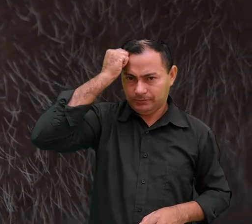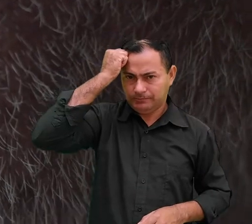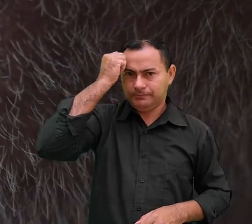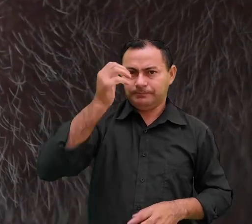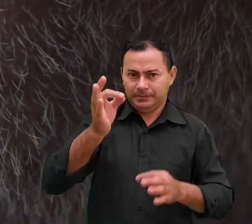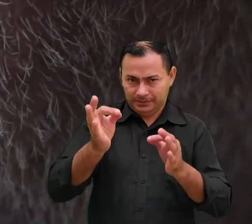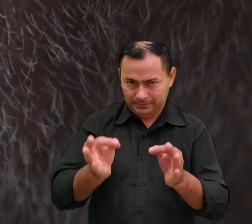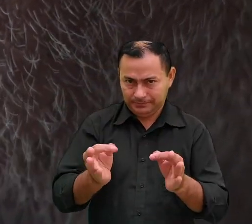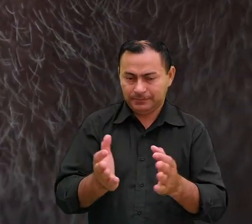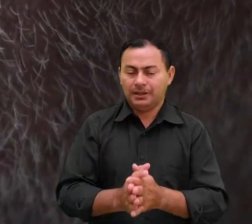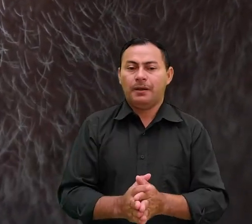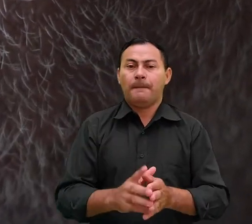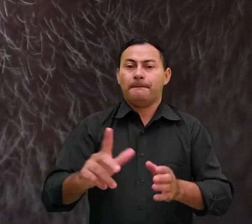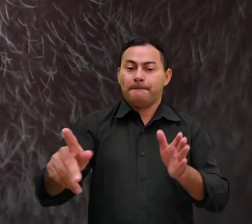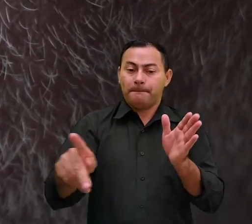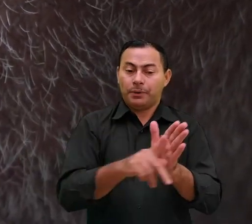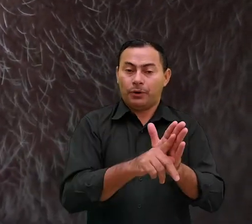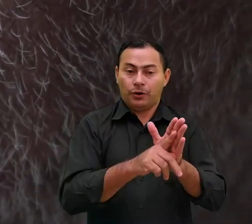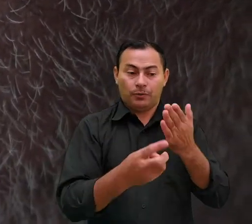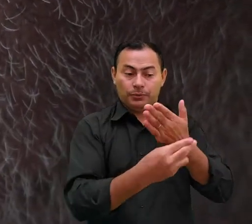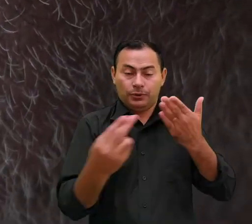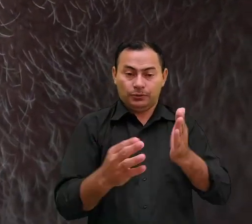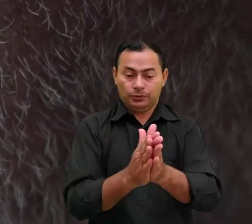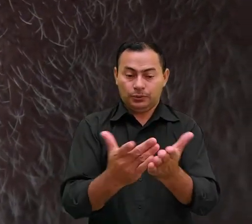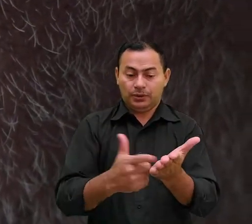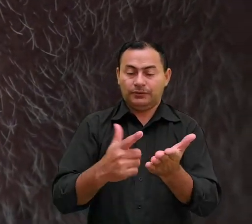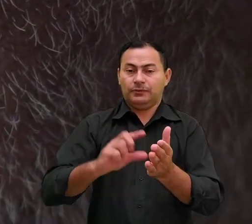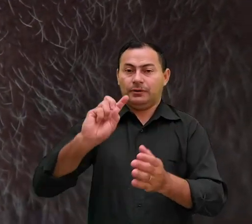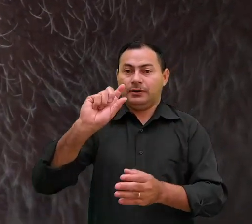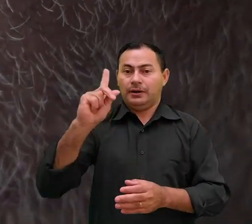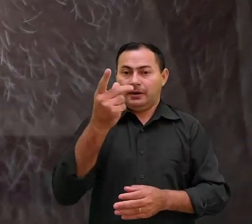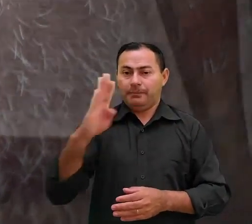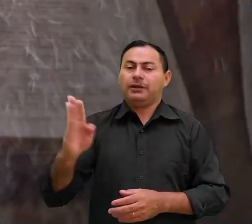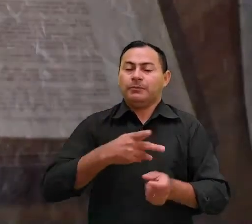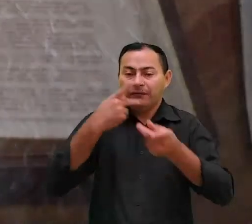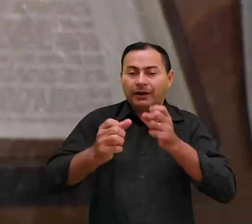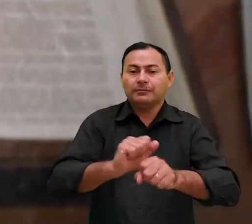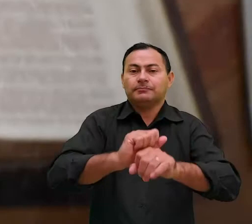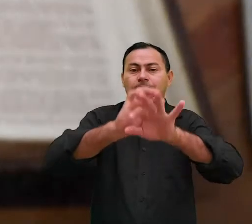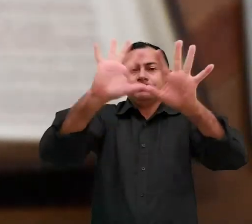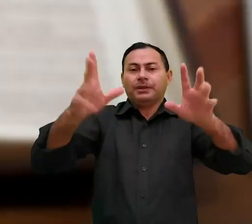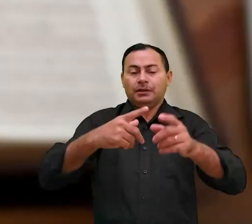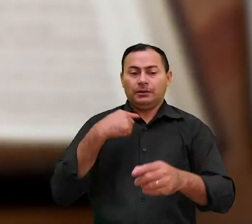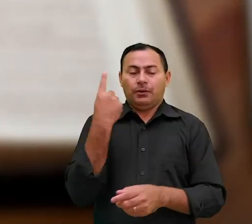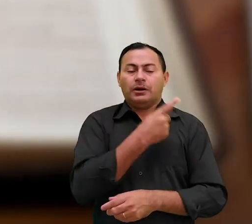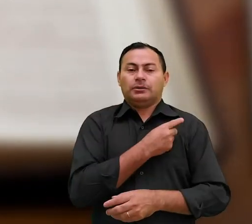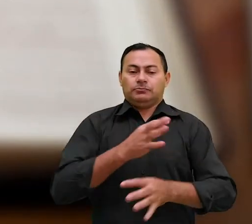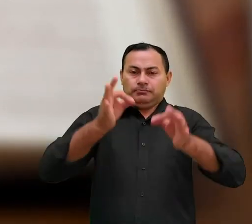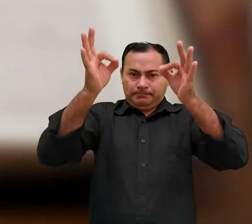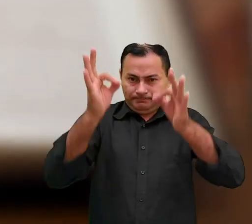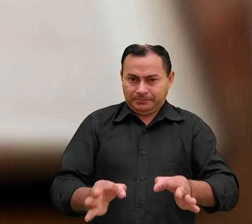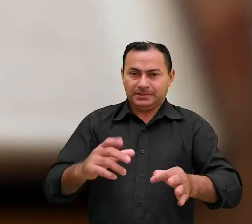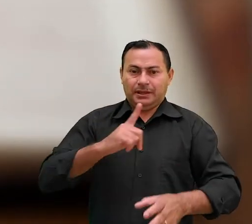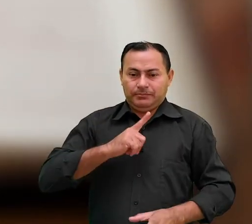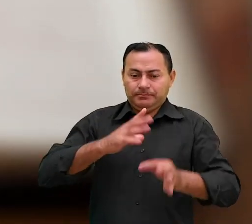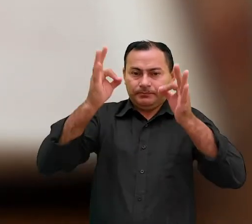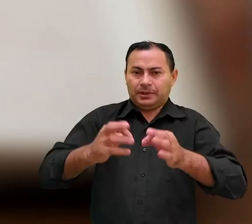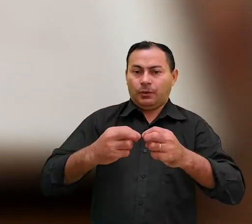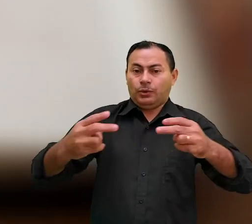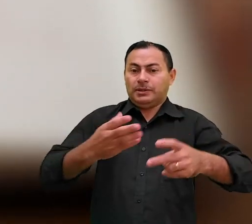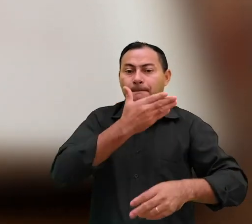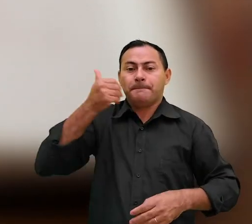arrependimento é o próprio autor quem declara e quem esclarece mais ainda dizendo estamos convictos